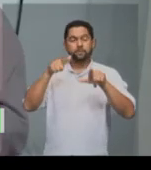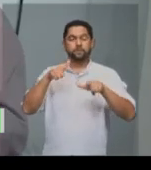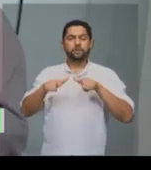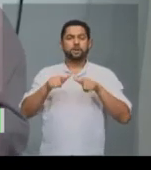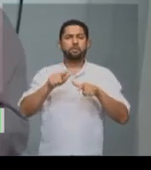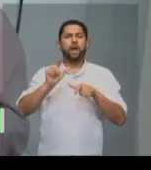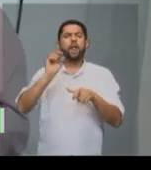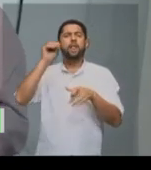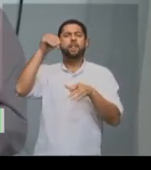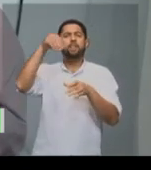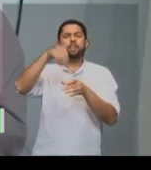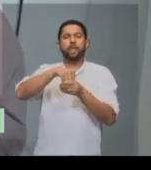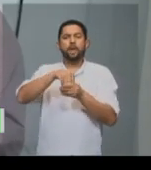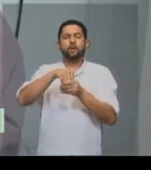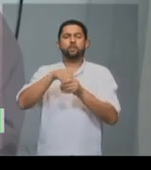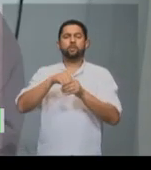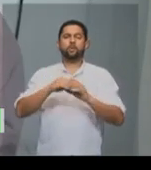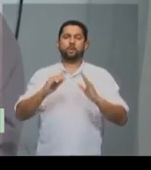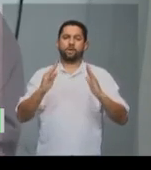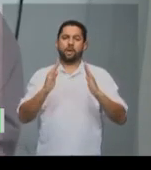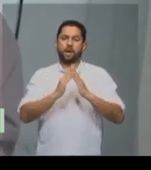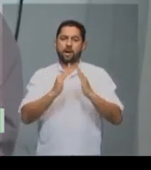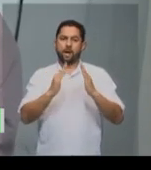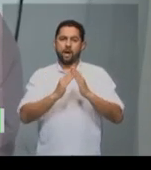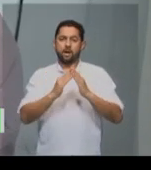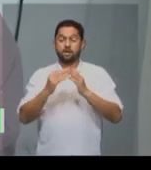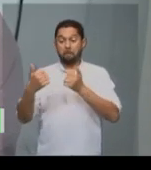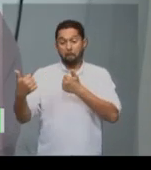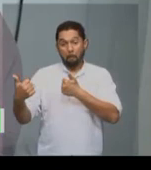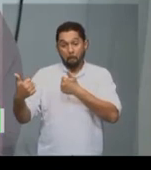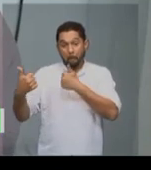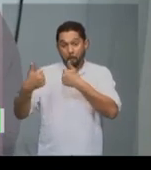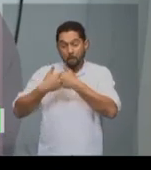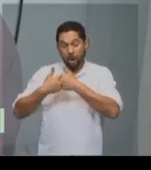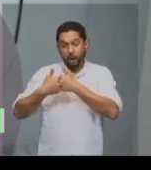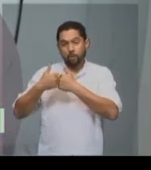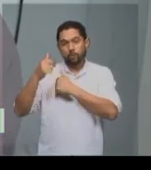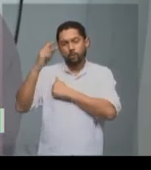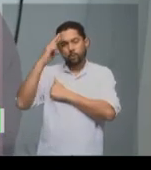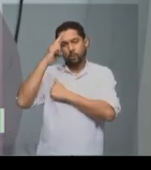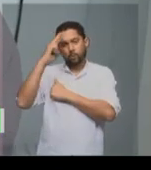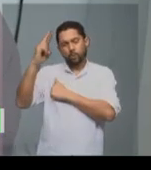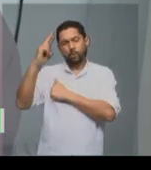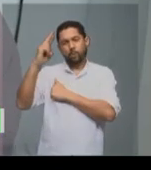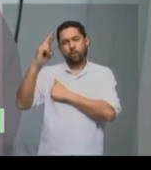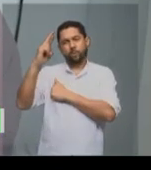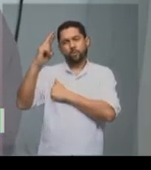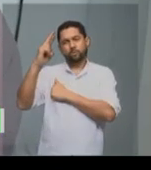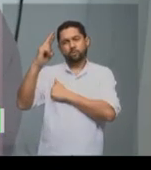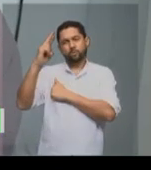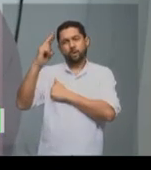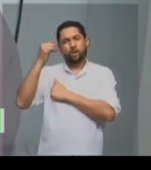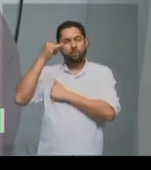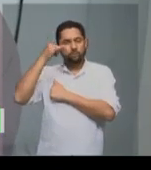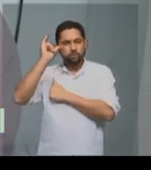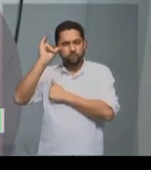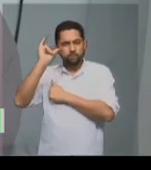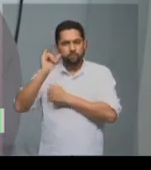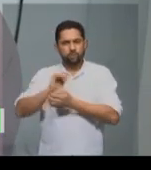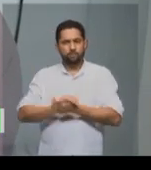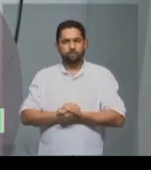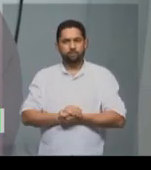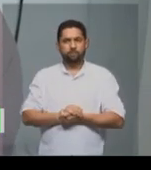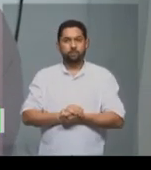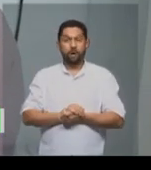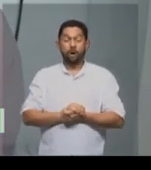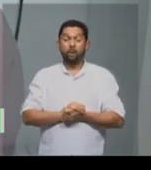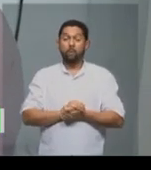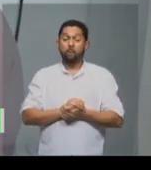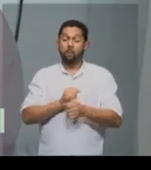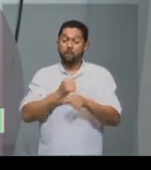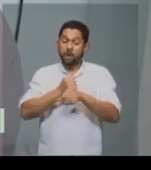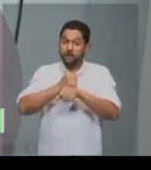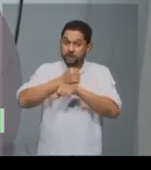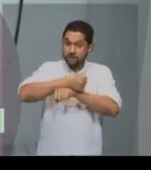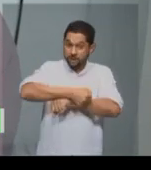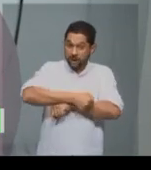trabalho dentro da casa, muito próximo ao senhor, aquele que o compra. O escravo do eito é o que vai